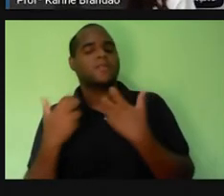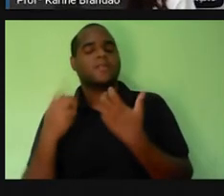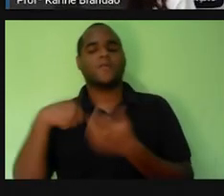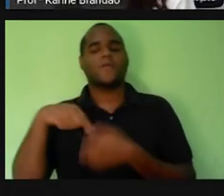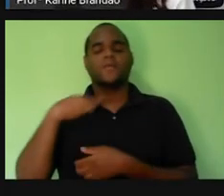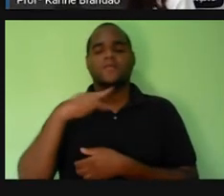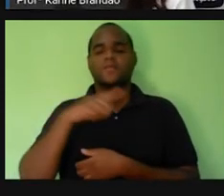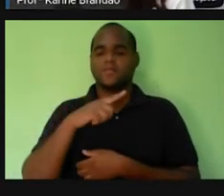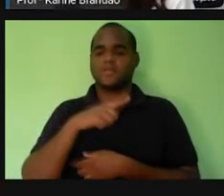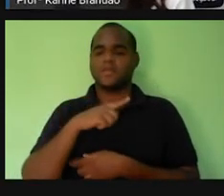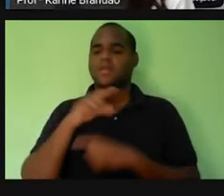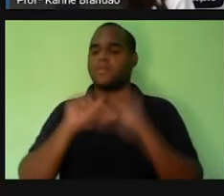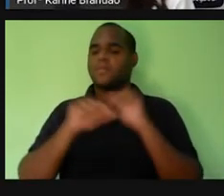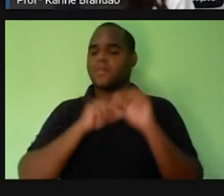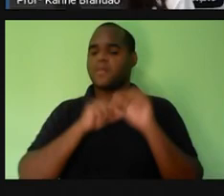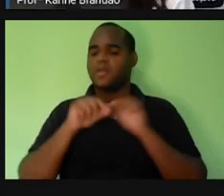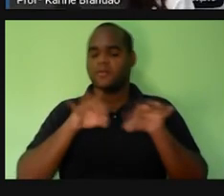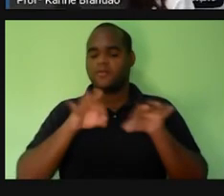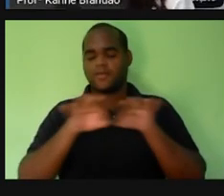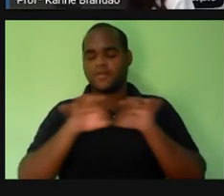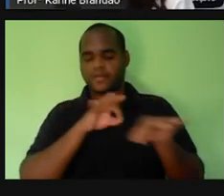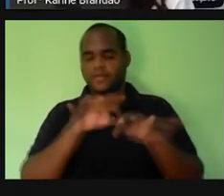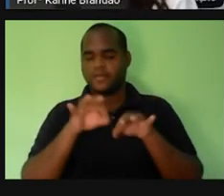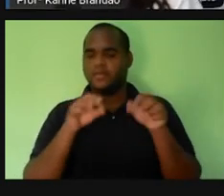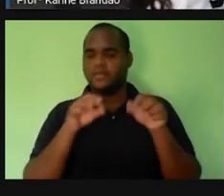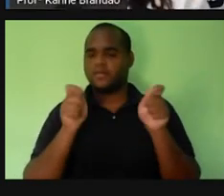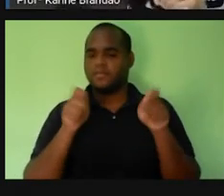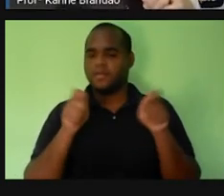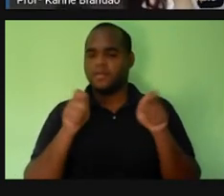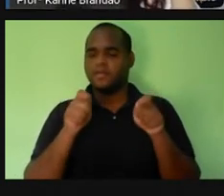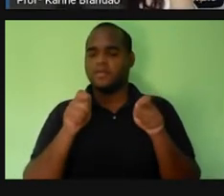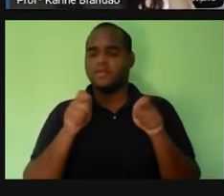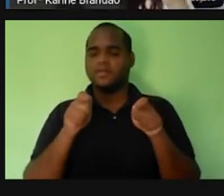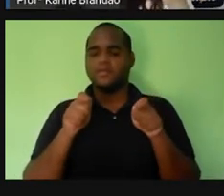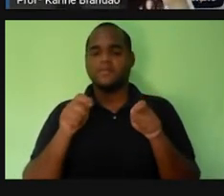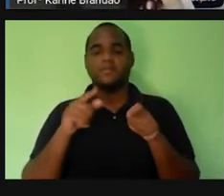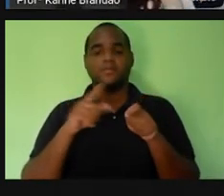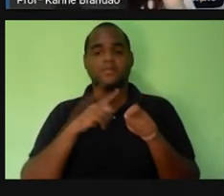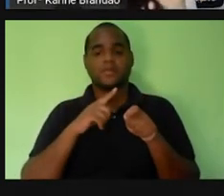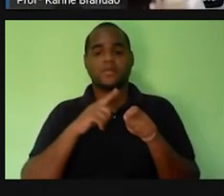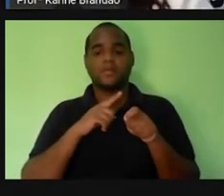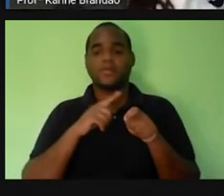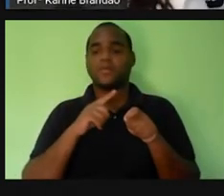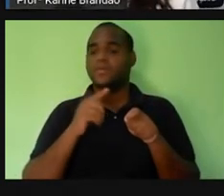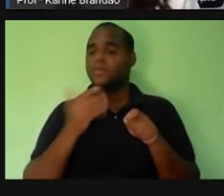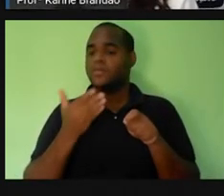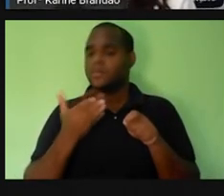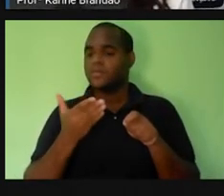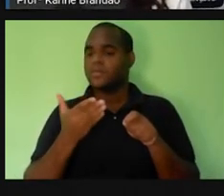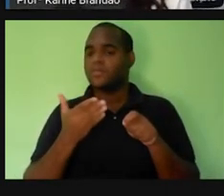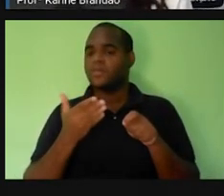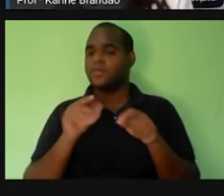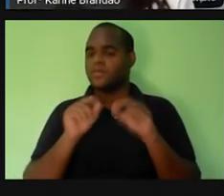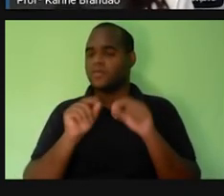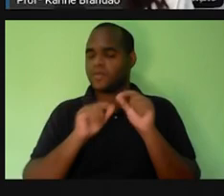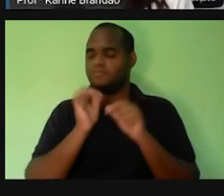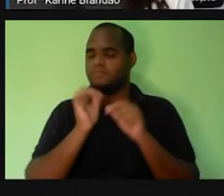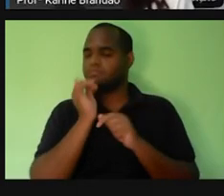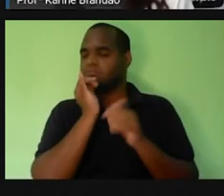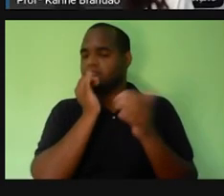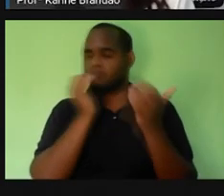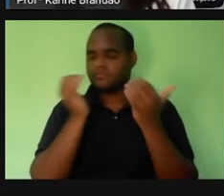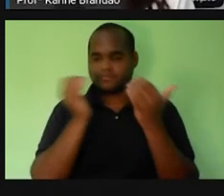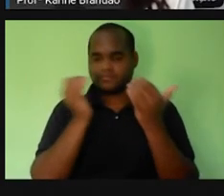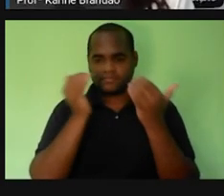essa organização desse conjunto de células que tem uma função específica, tá? Aqui, por exemplo, né? A pró